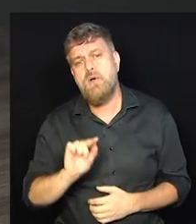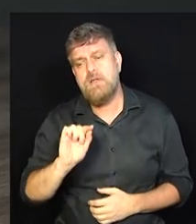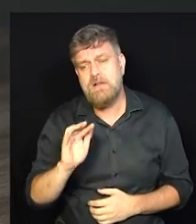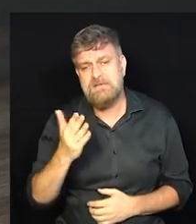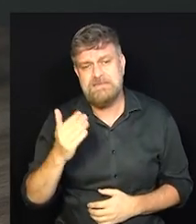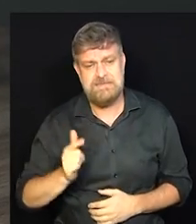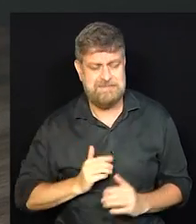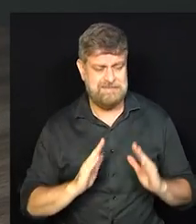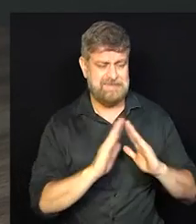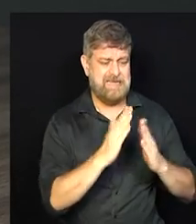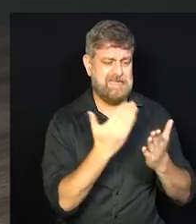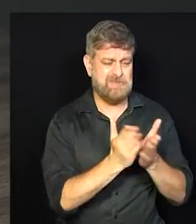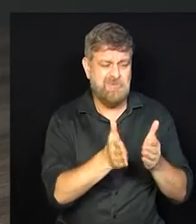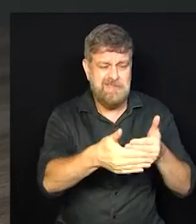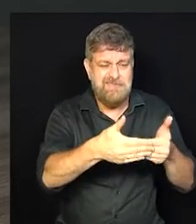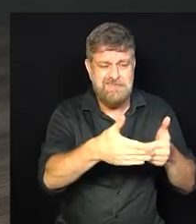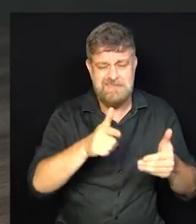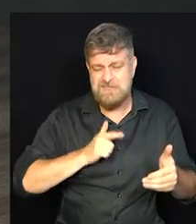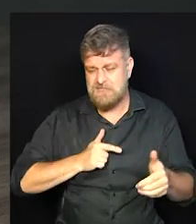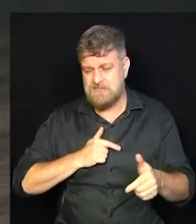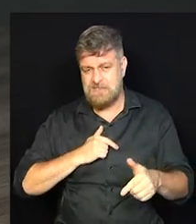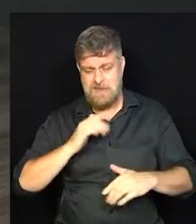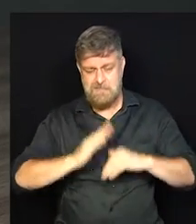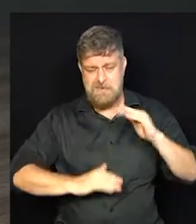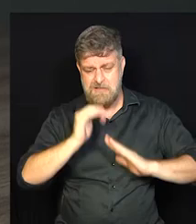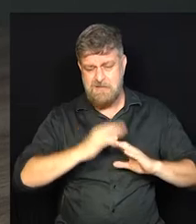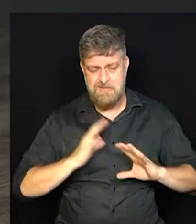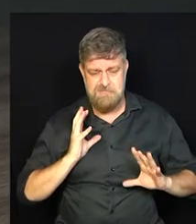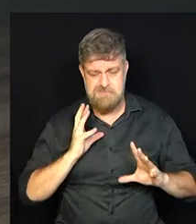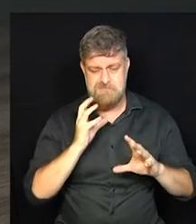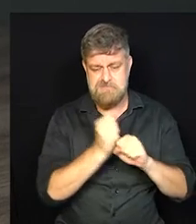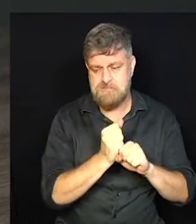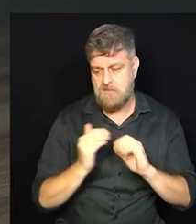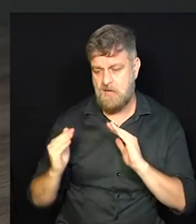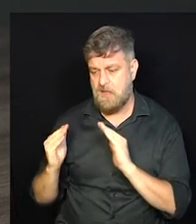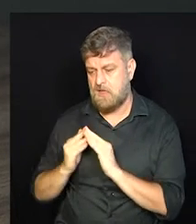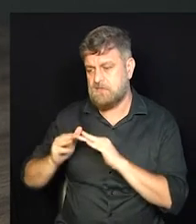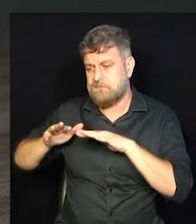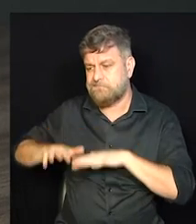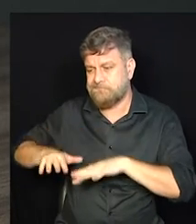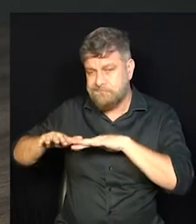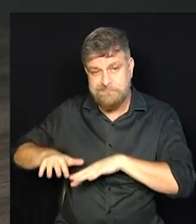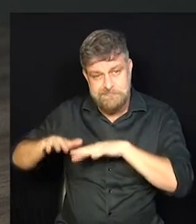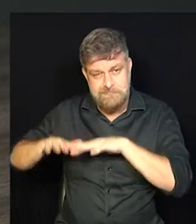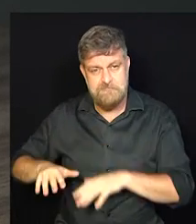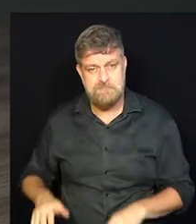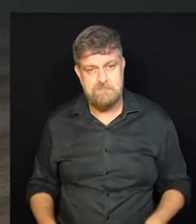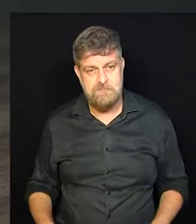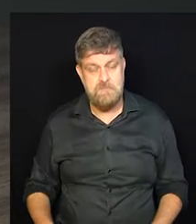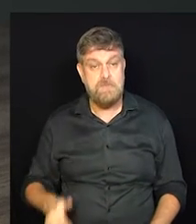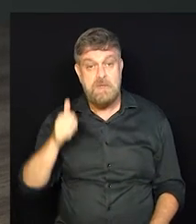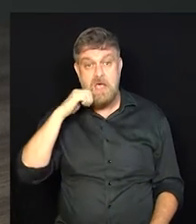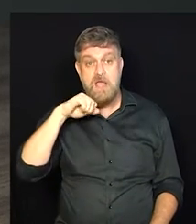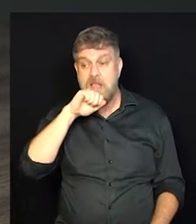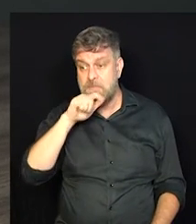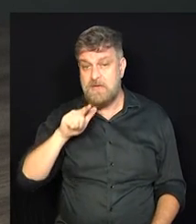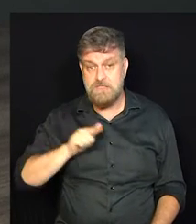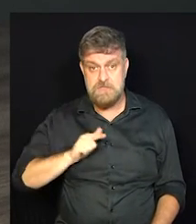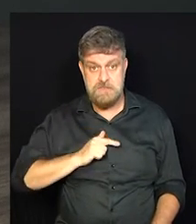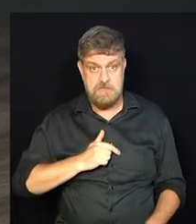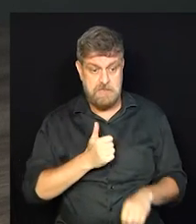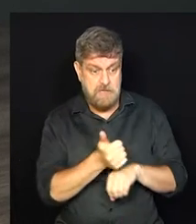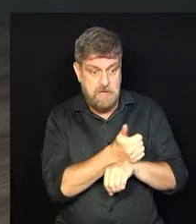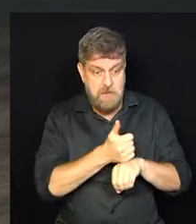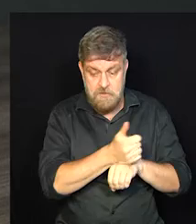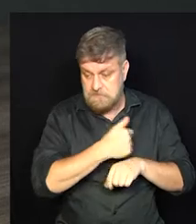a escola do filho, outras atividades, de repente, todo mundo em casa e ela tinha ainda mais que se